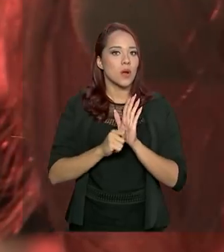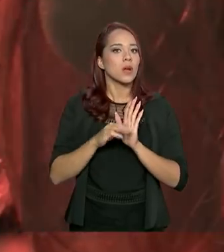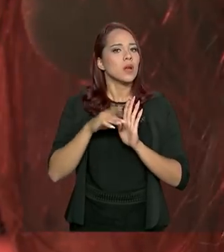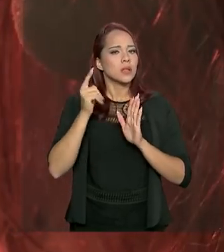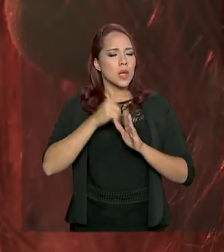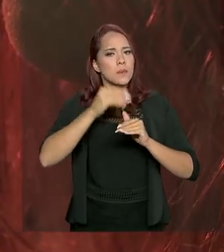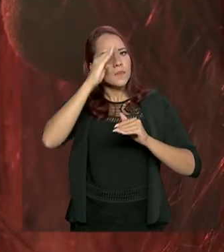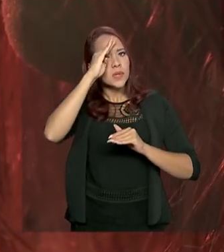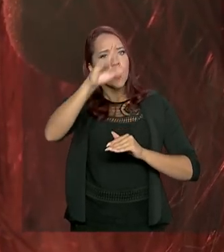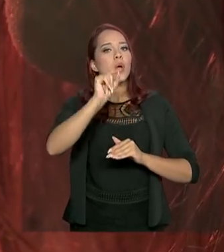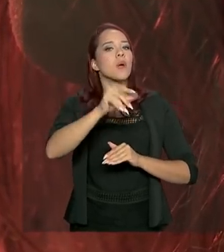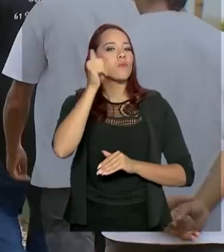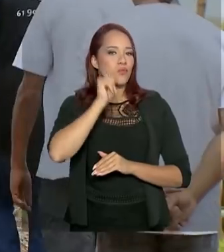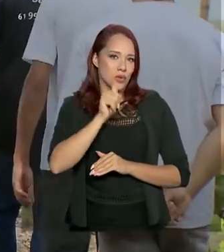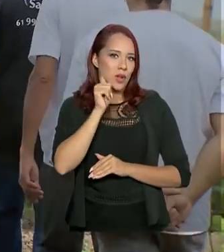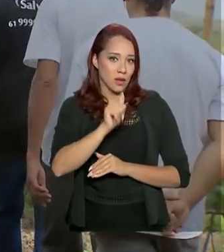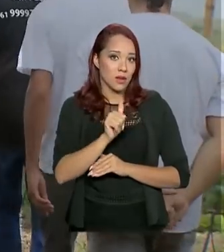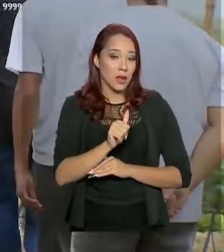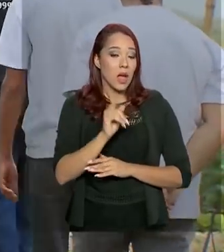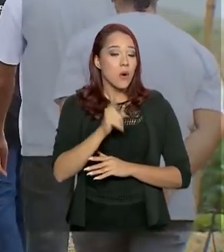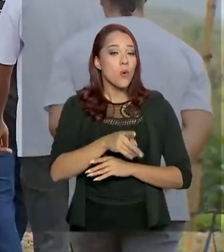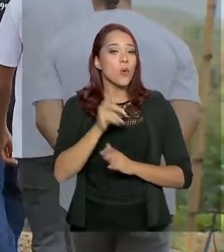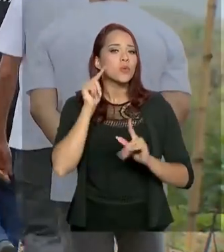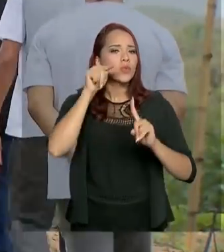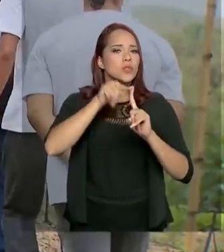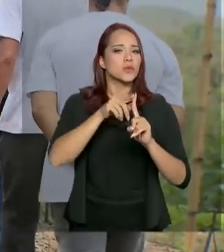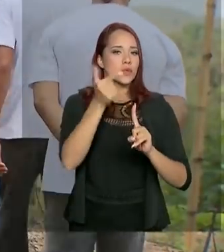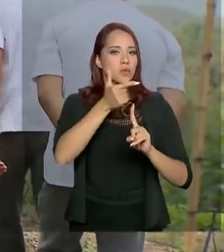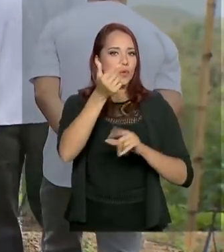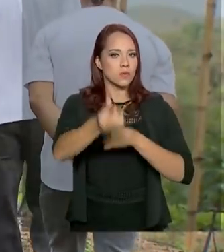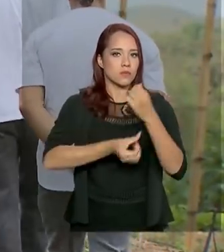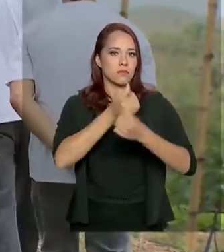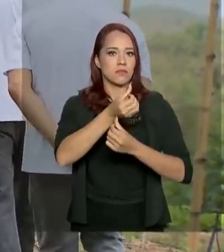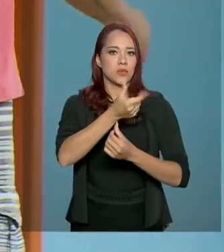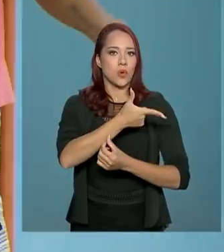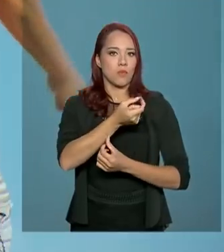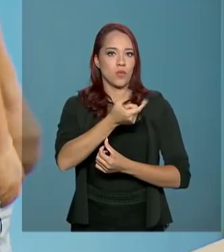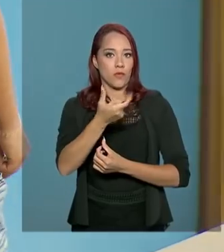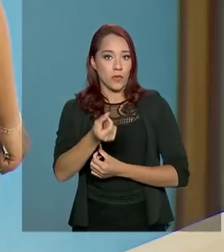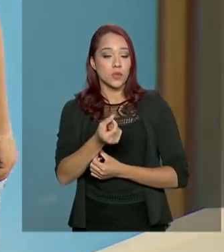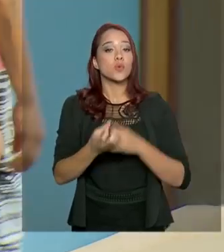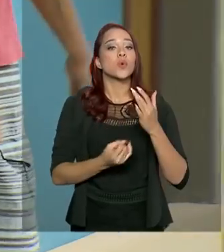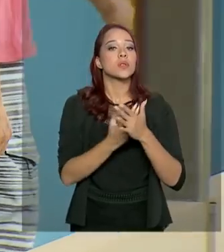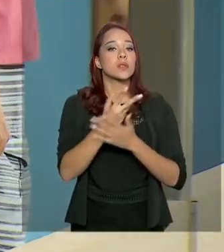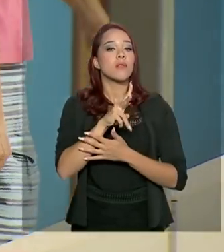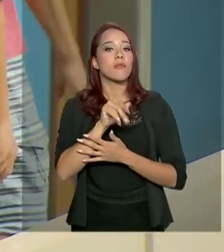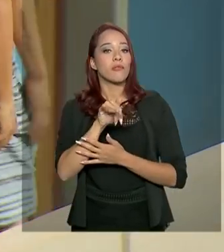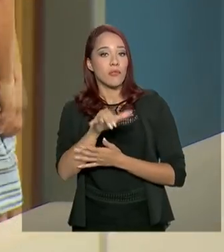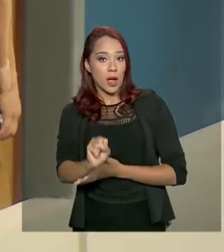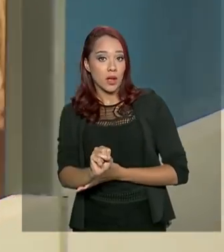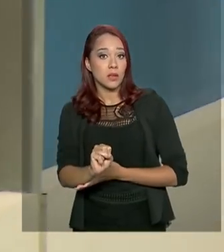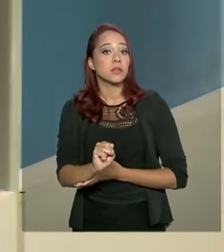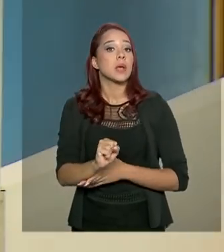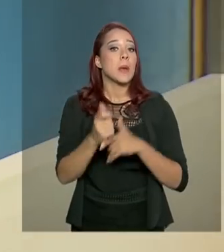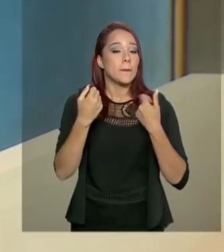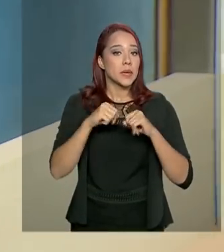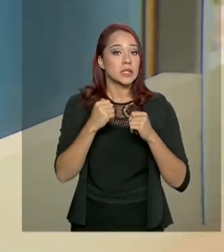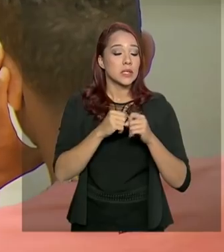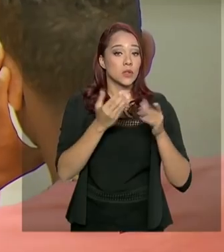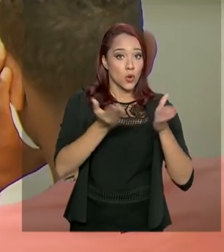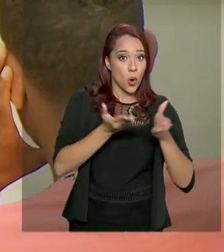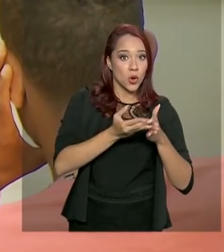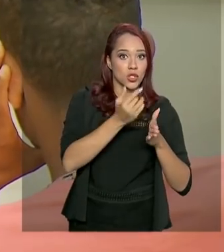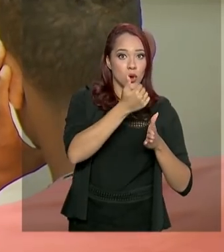prioridade para a mulher. A pretensão é que no segundo semestre de 2020, o número de vagas ofertadas passe dos